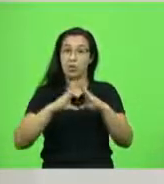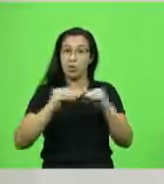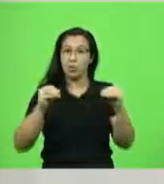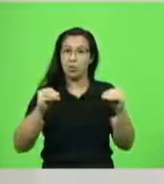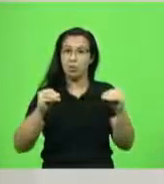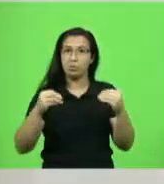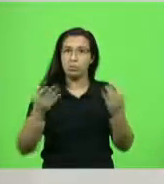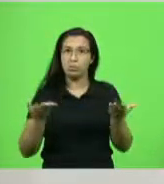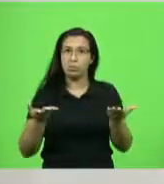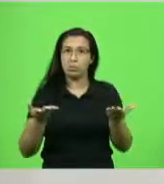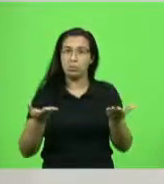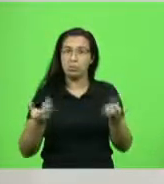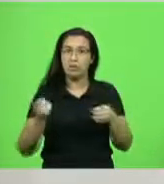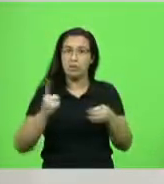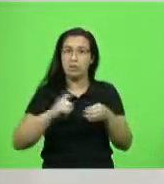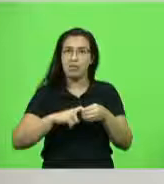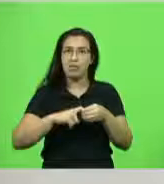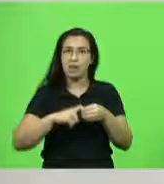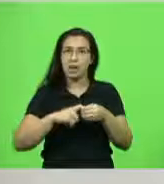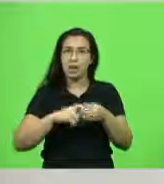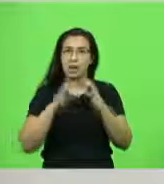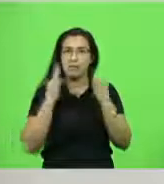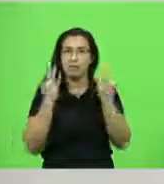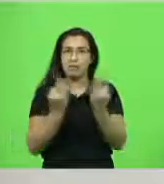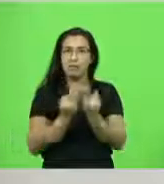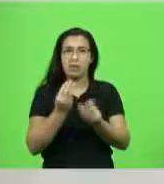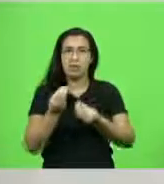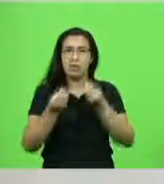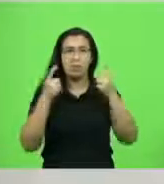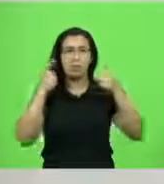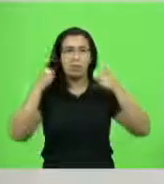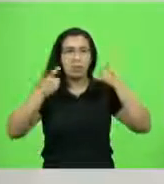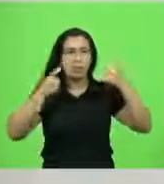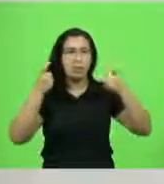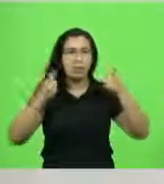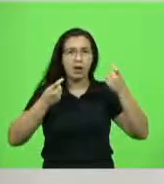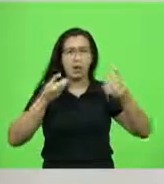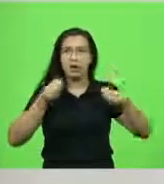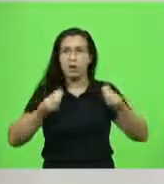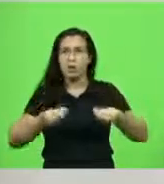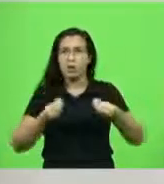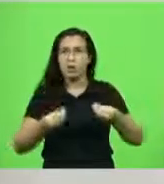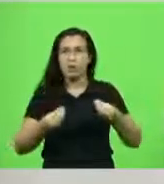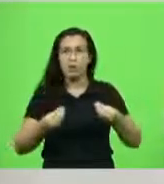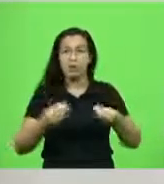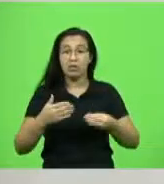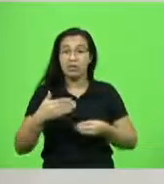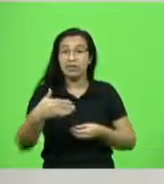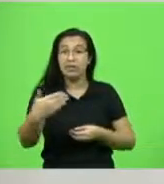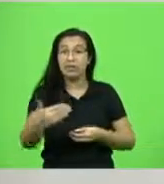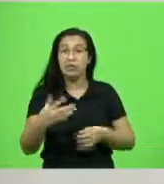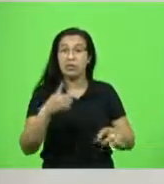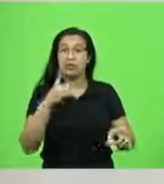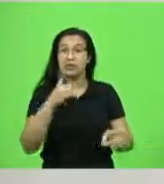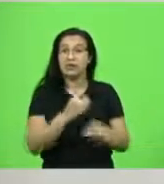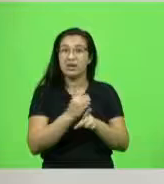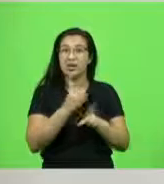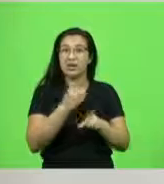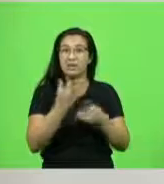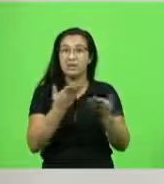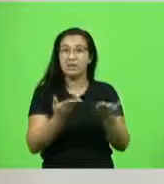Ao retornar, a família se preocupa e, de repente, depois de um tempo, encontram ela